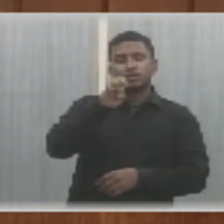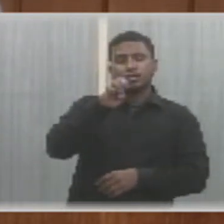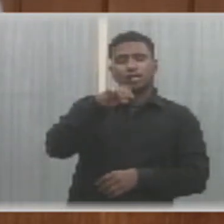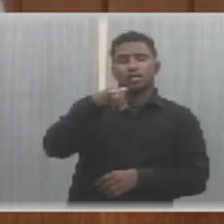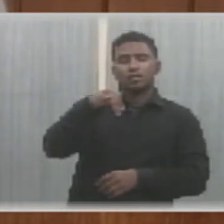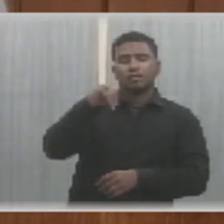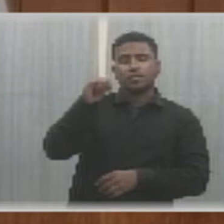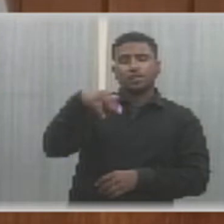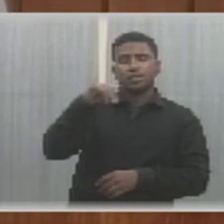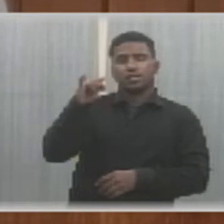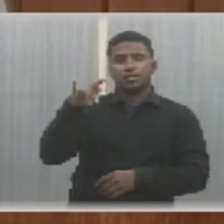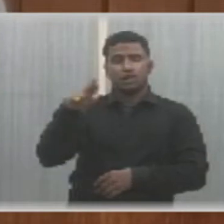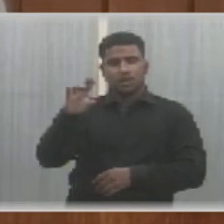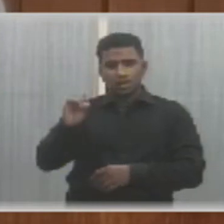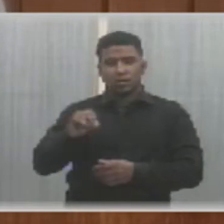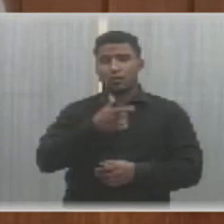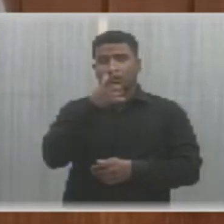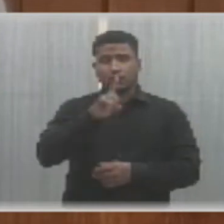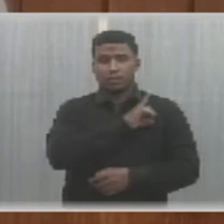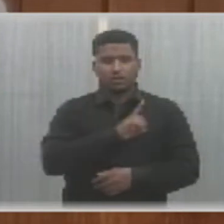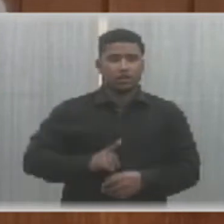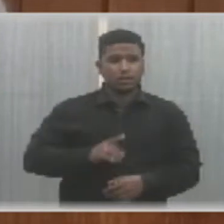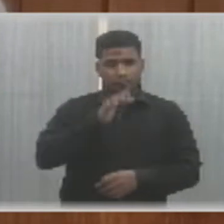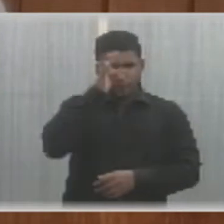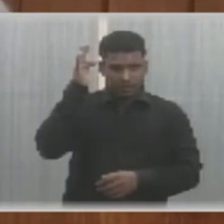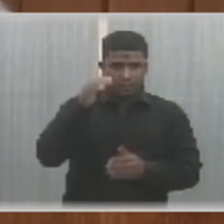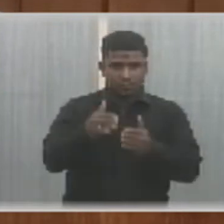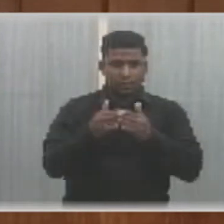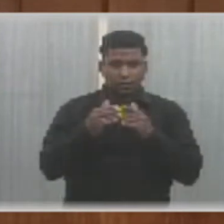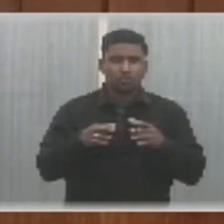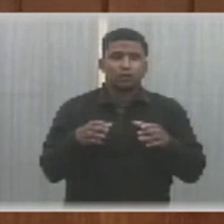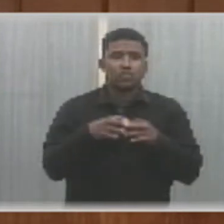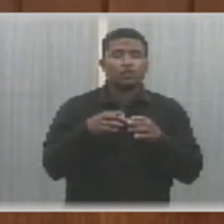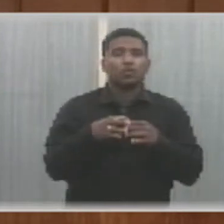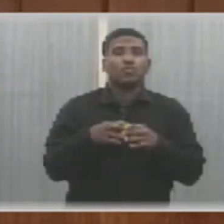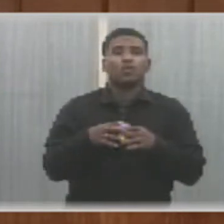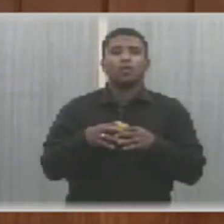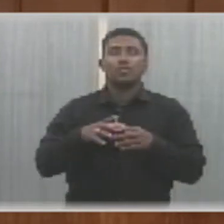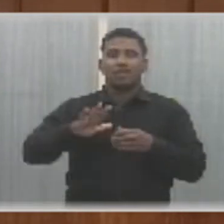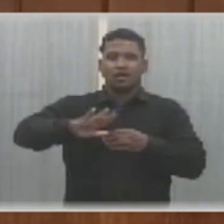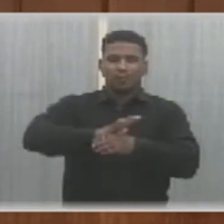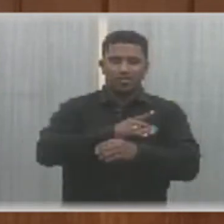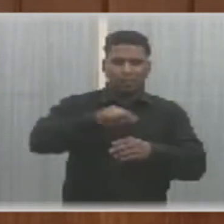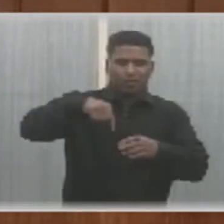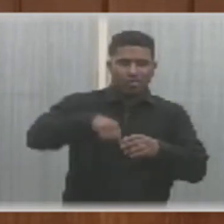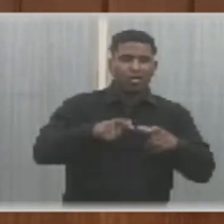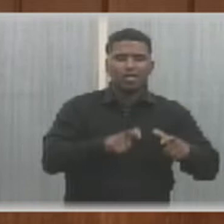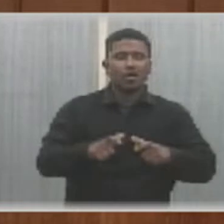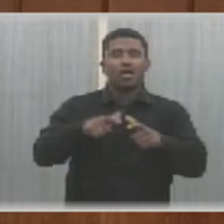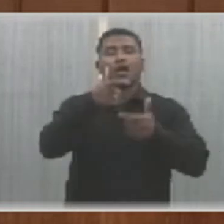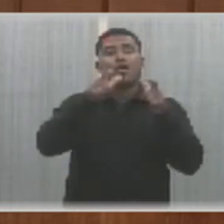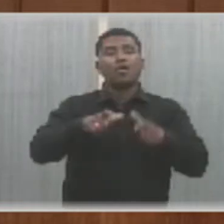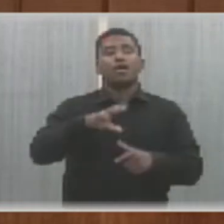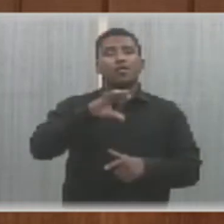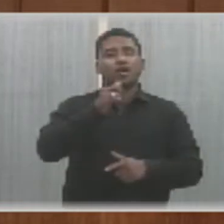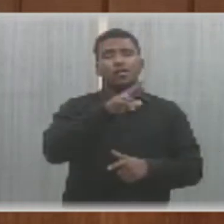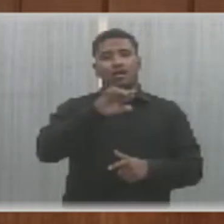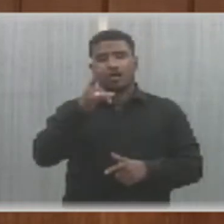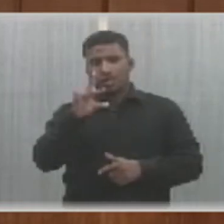autoria do senhor deputado Franzé Silva, ao qual solicita do órgão competente a operação tapa-buracos nas localidades Carrinho,